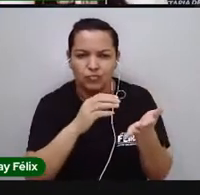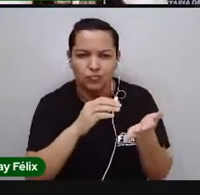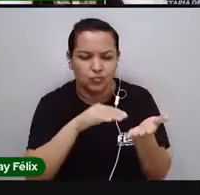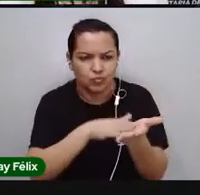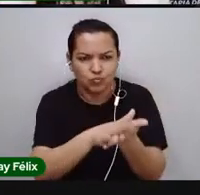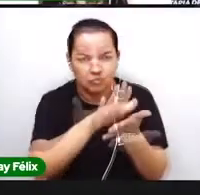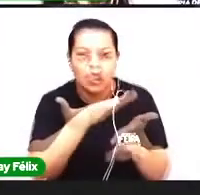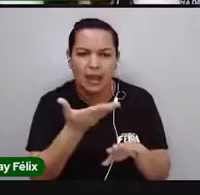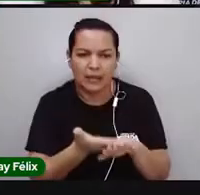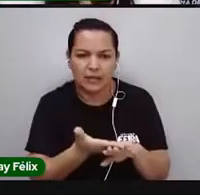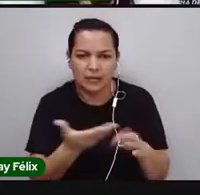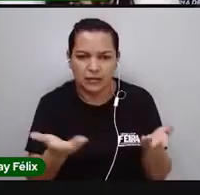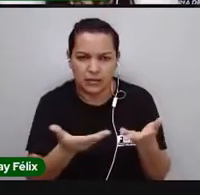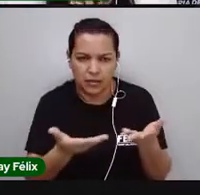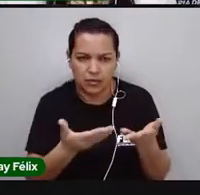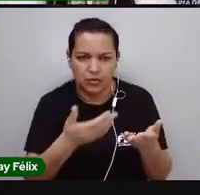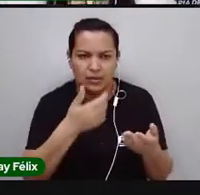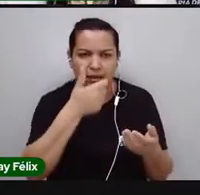passado para cá,